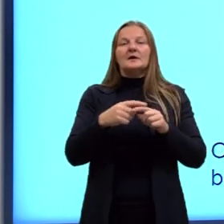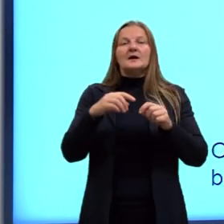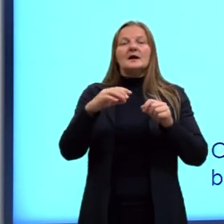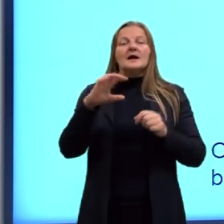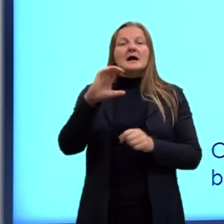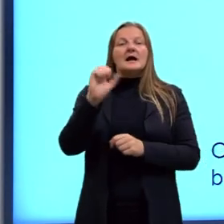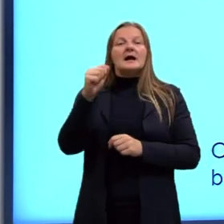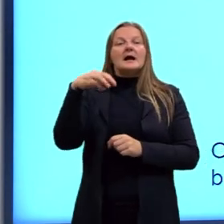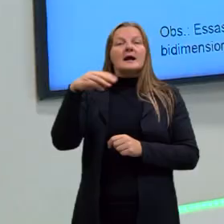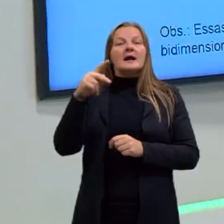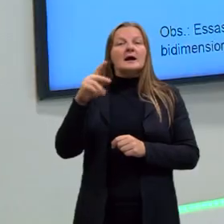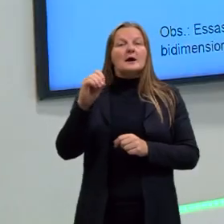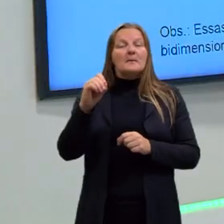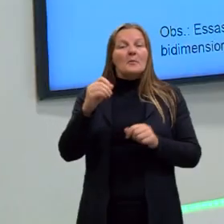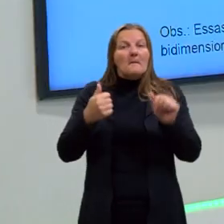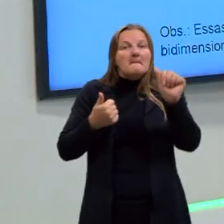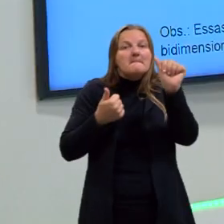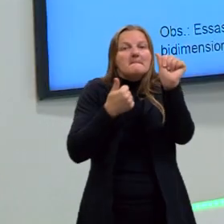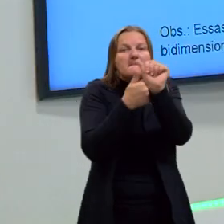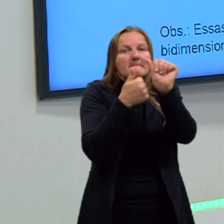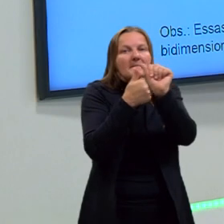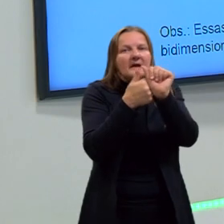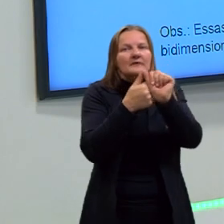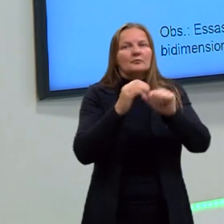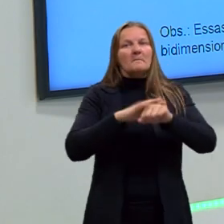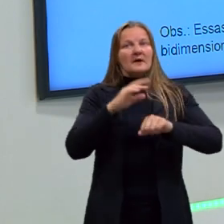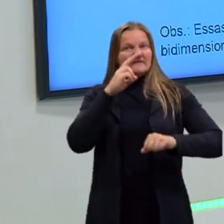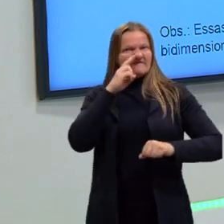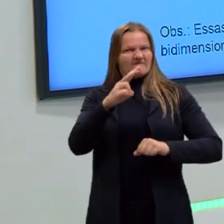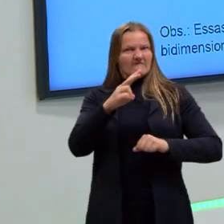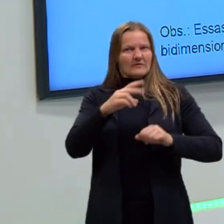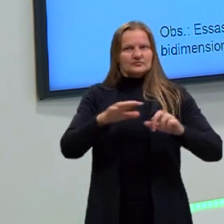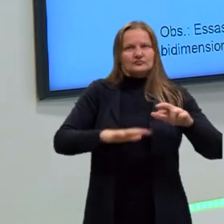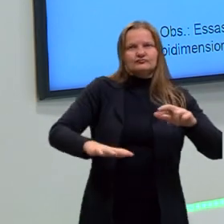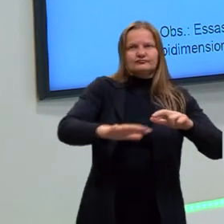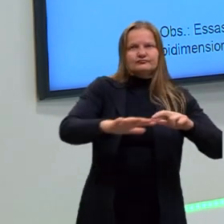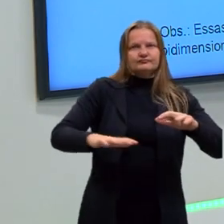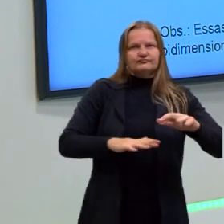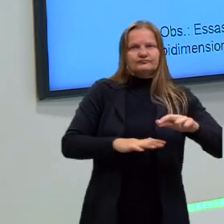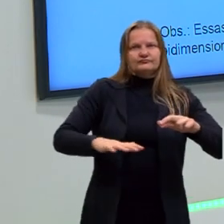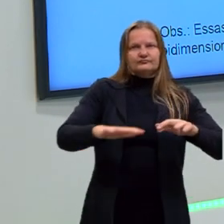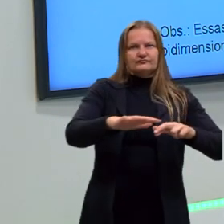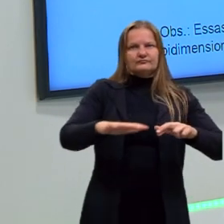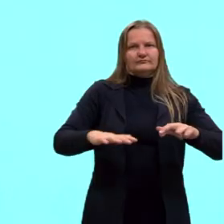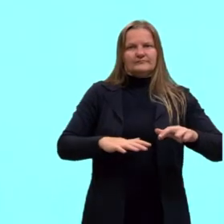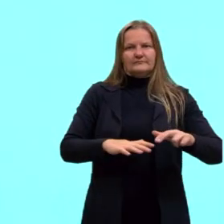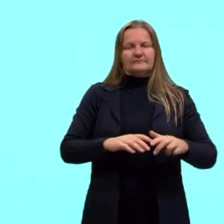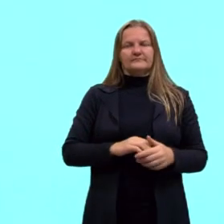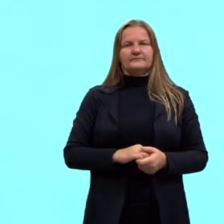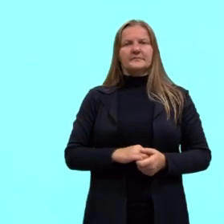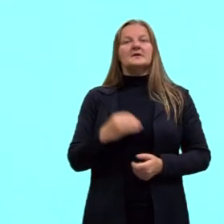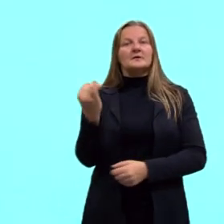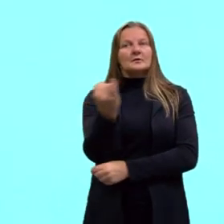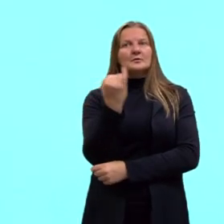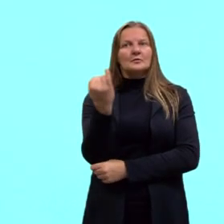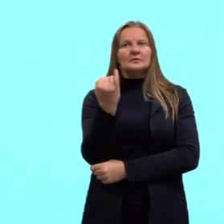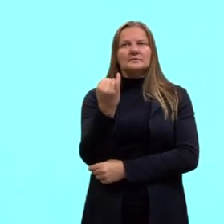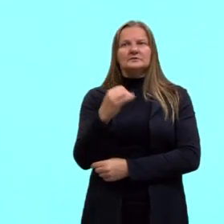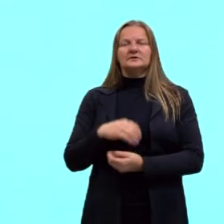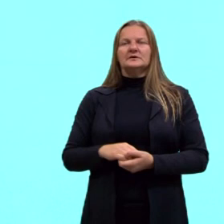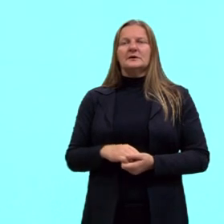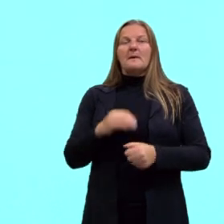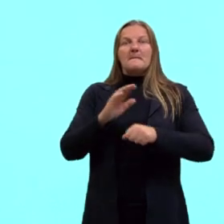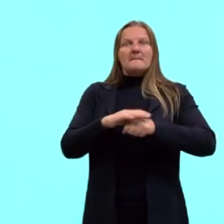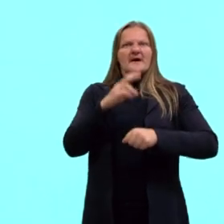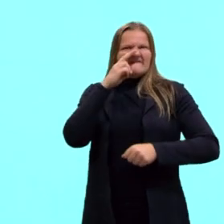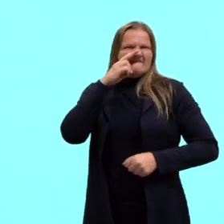mais forte quanto mais perto a gente está da carga. Então, também, isso também é importante. O campo vai ser sempre mais